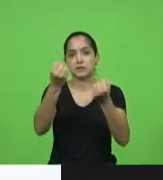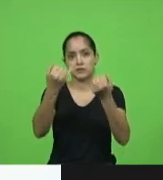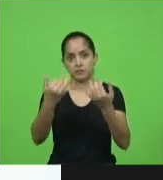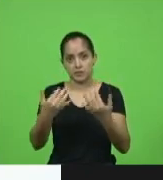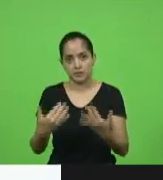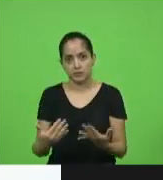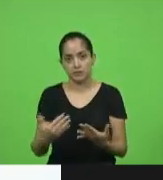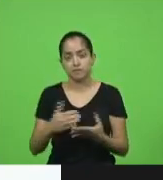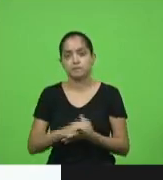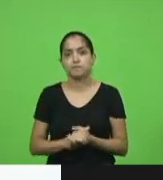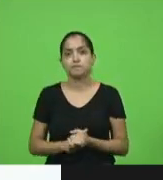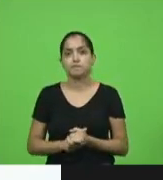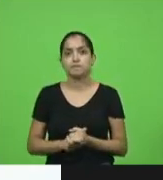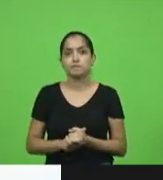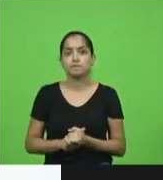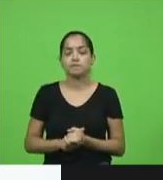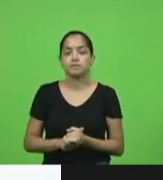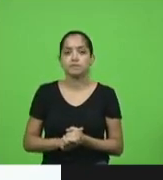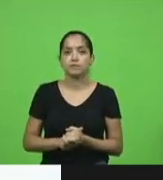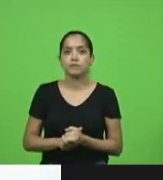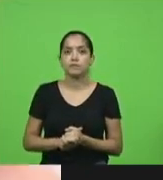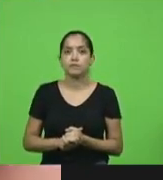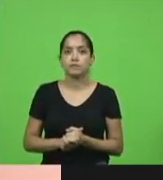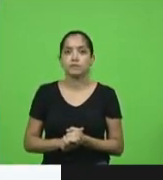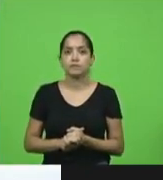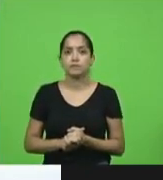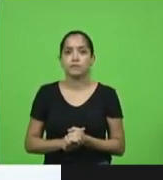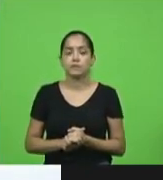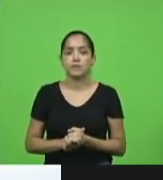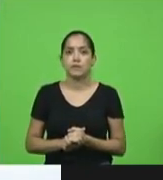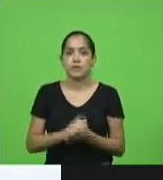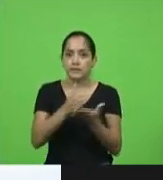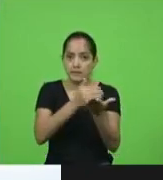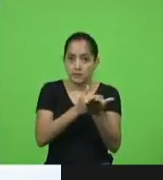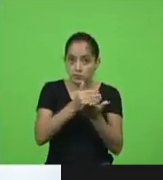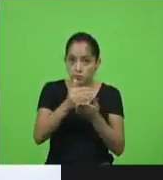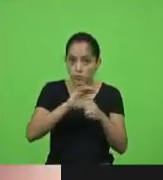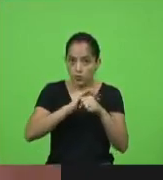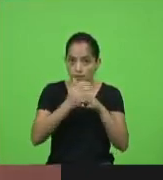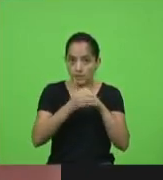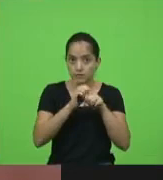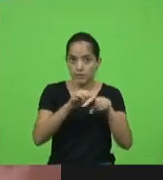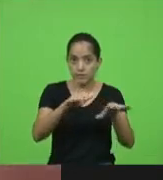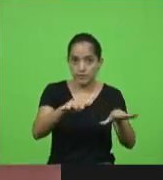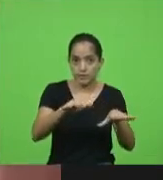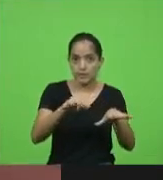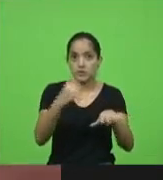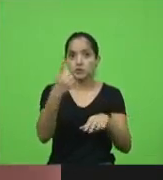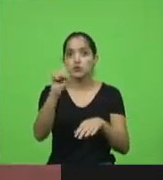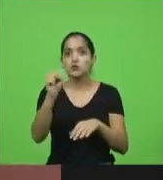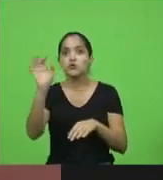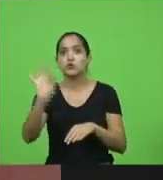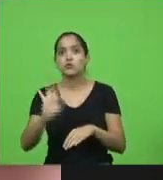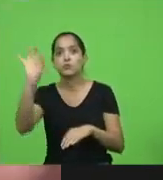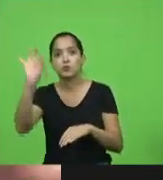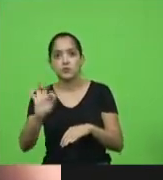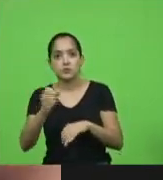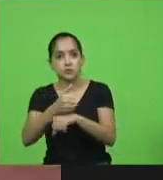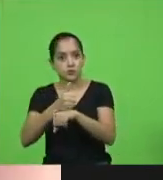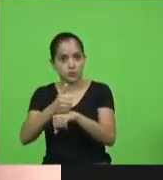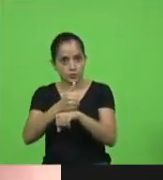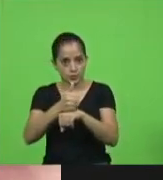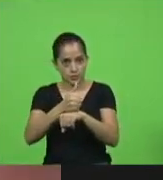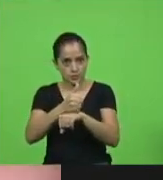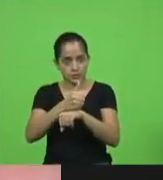Murilo Nacano. Desde o início da pandemia, 18% dos profissionais do